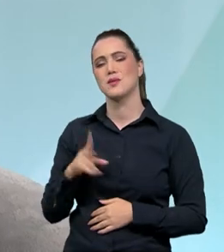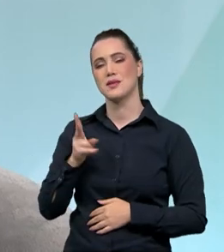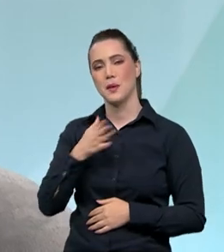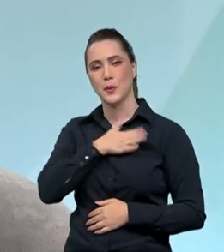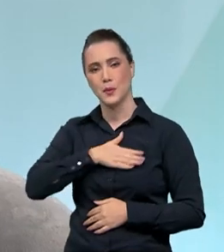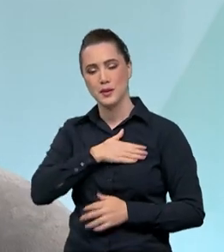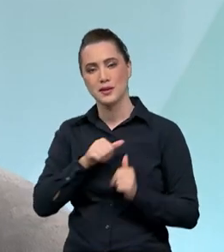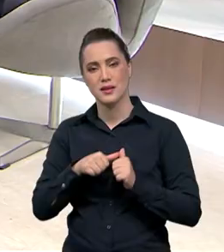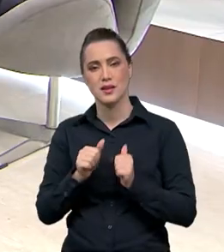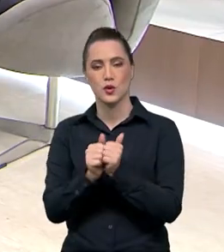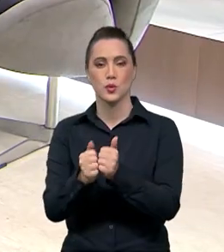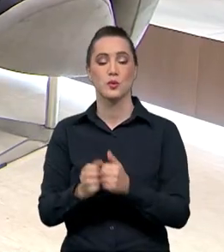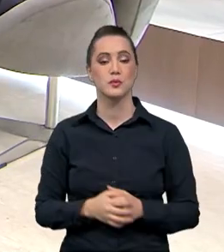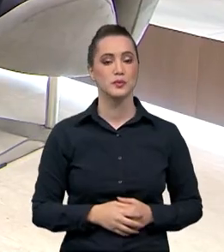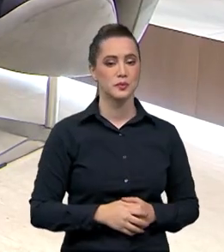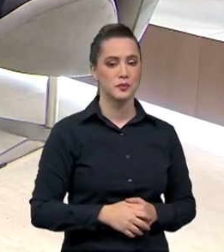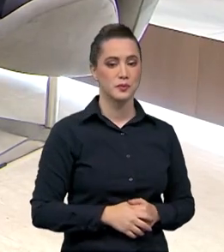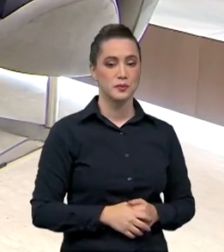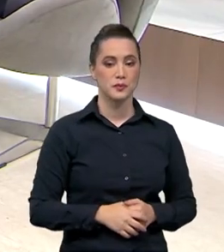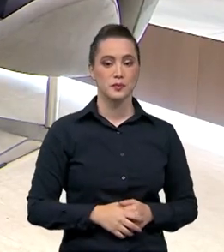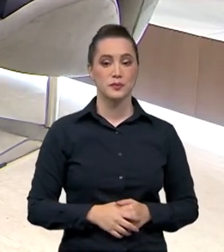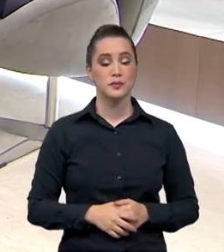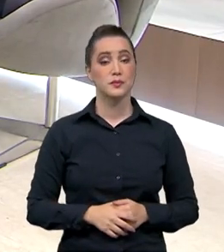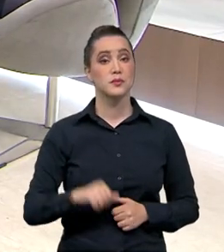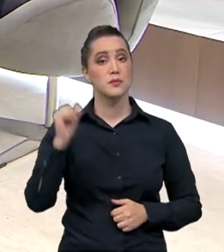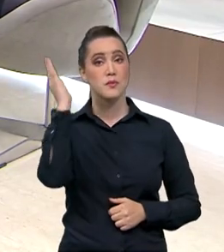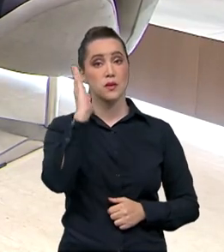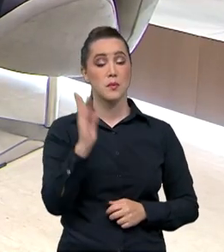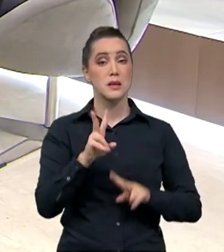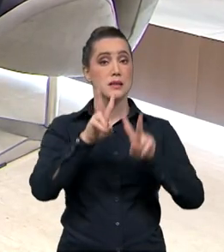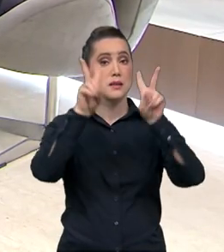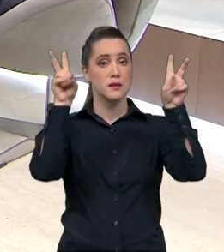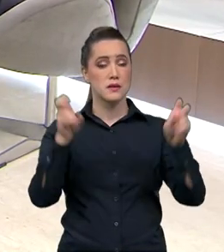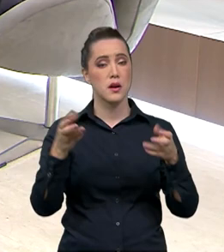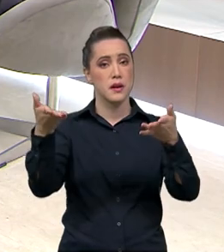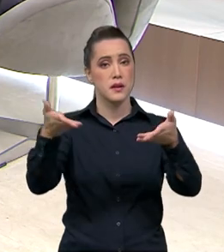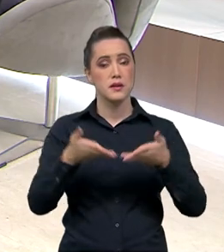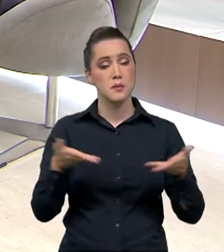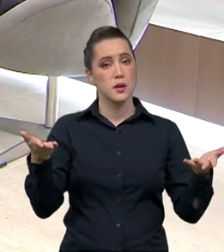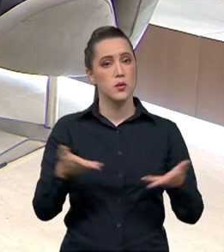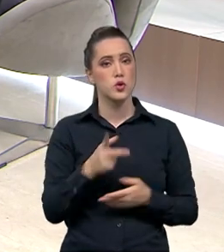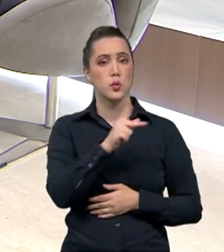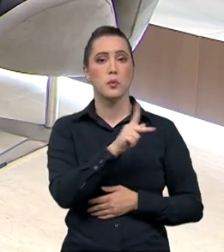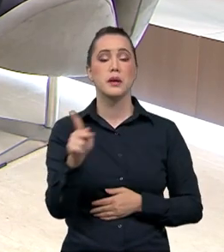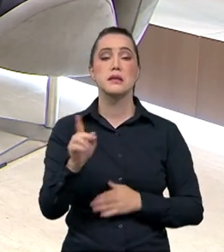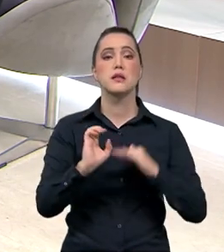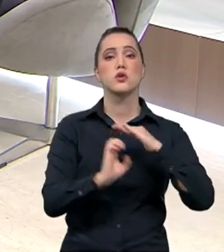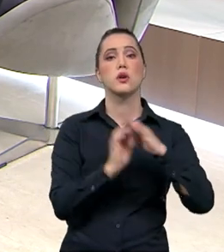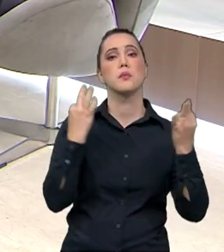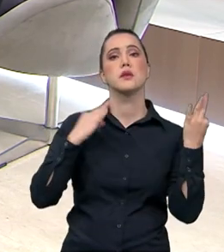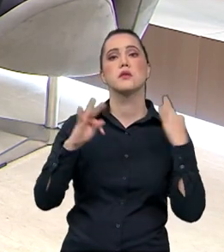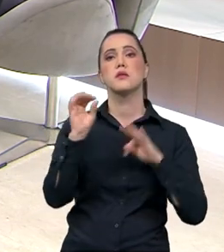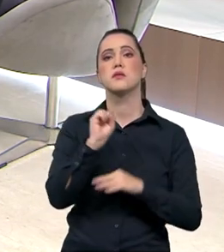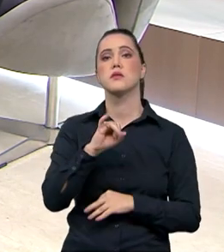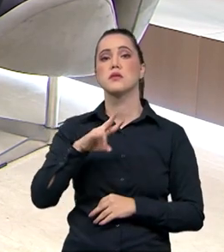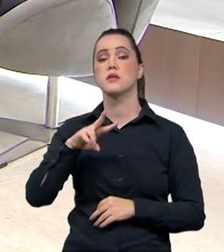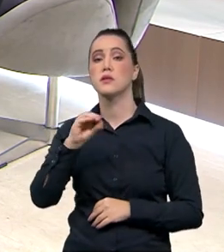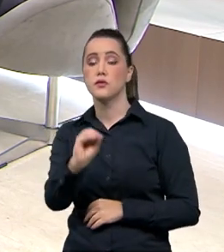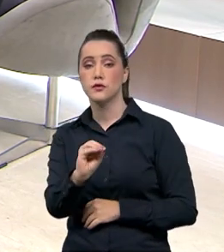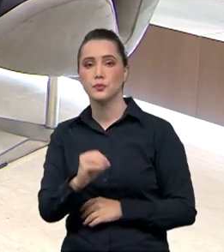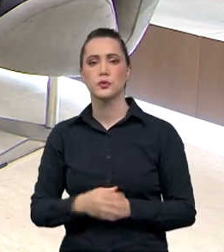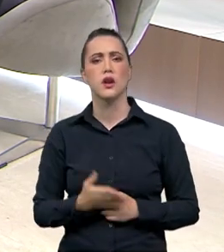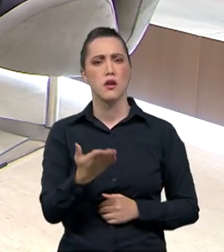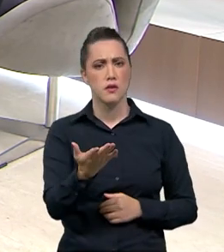prazer estar aqui com você. O Brasil em Pauta recebeu nesta edição o presidente da Embratur, Silvio Nascimento.